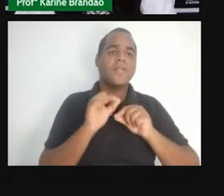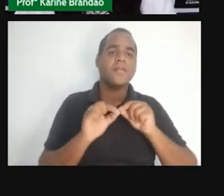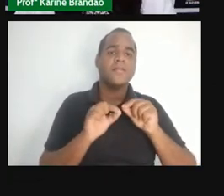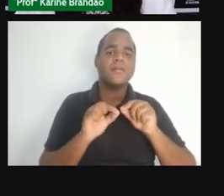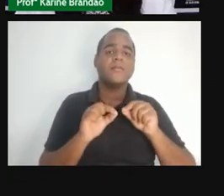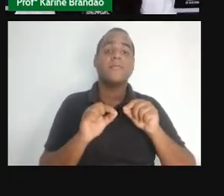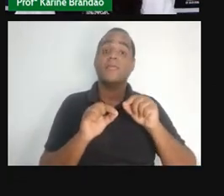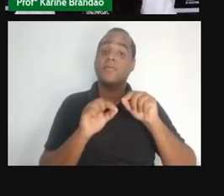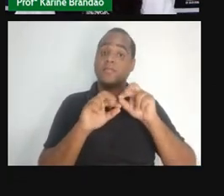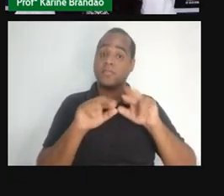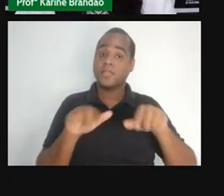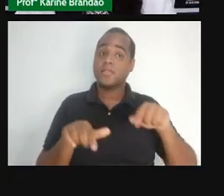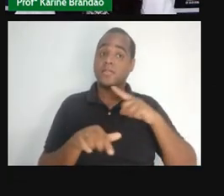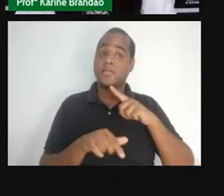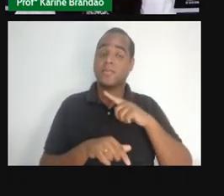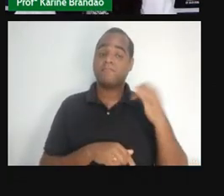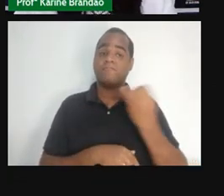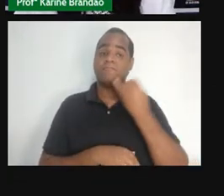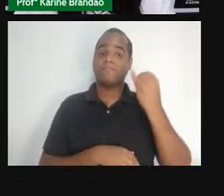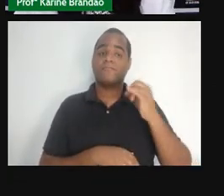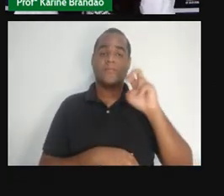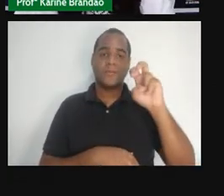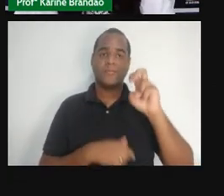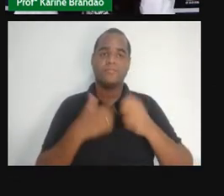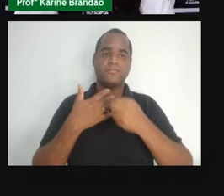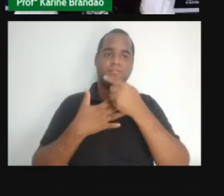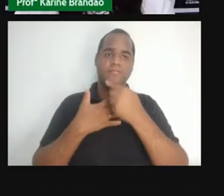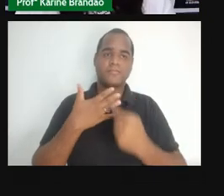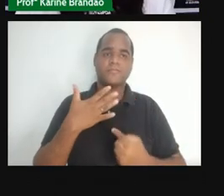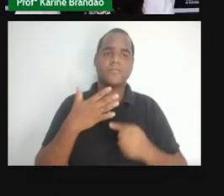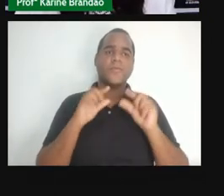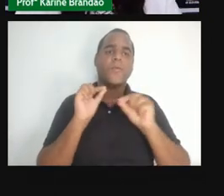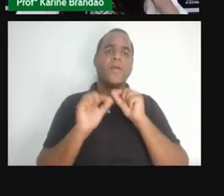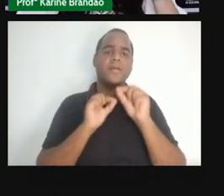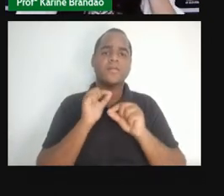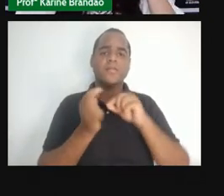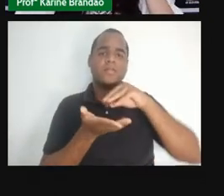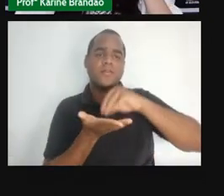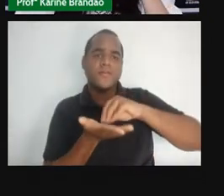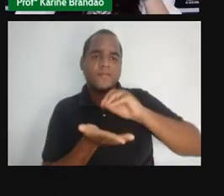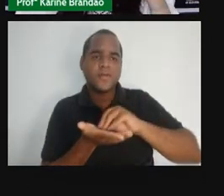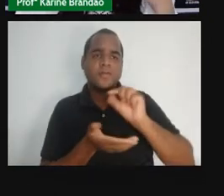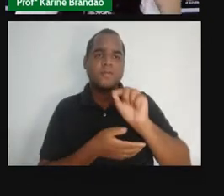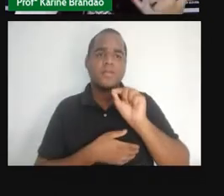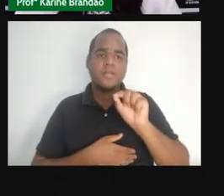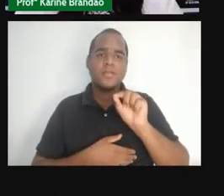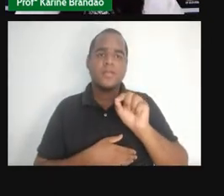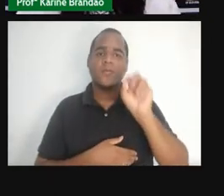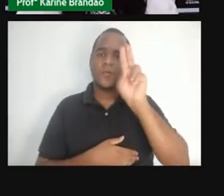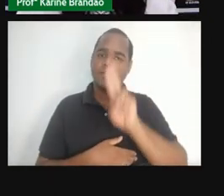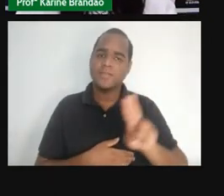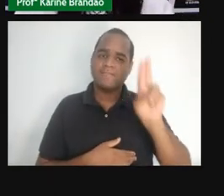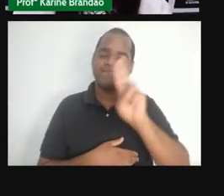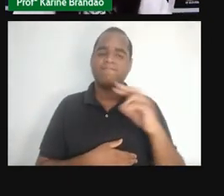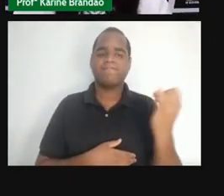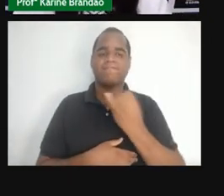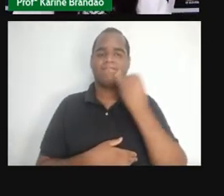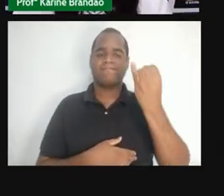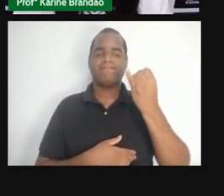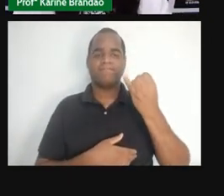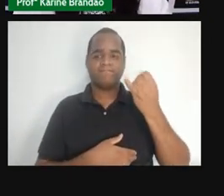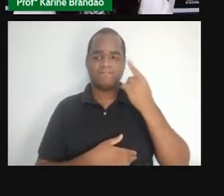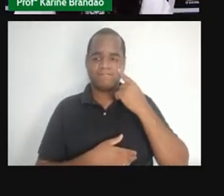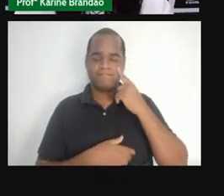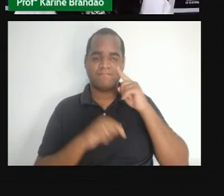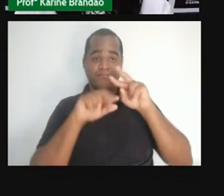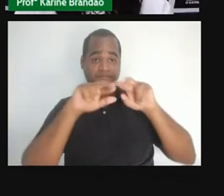Então, não compartilhar roupas íntimas, ok. O que nos sobra aqui, vocês viram que essa questão, ela tem cinco alternativas, tá? O